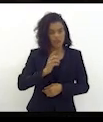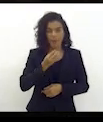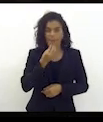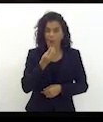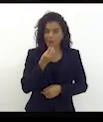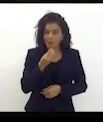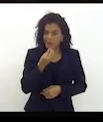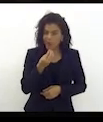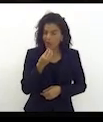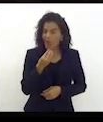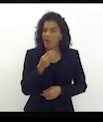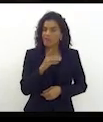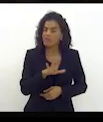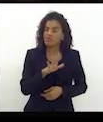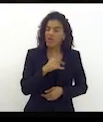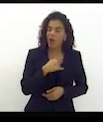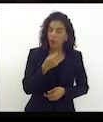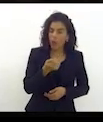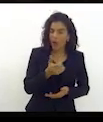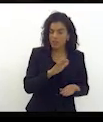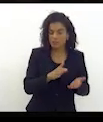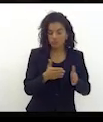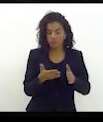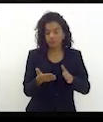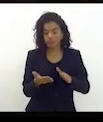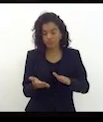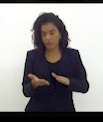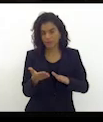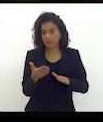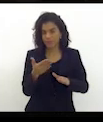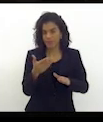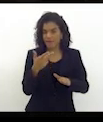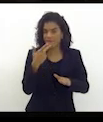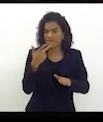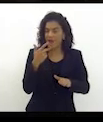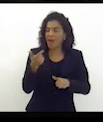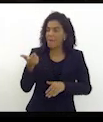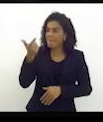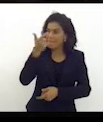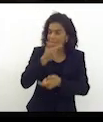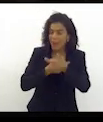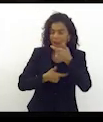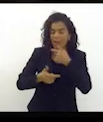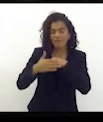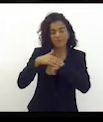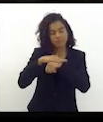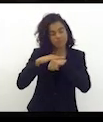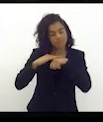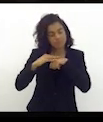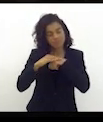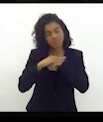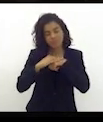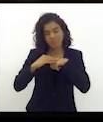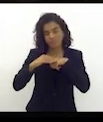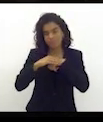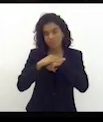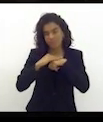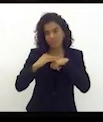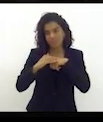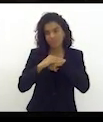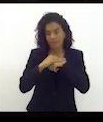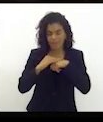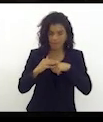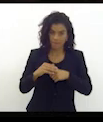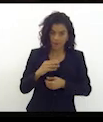de, no final da sua vida, traçar palavras de carinho conosco. A UERJ que eu falei aqui, de uma maneira